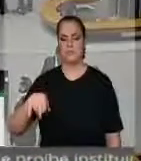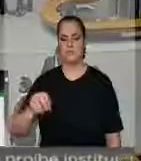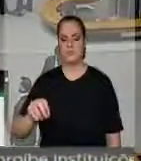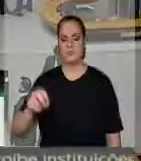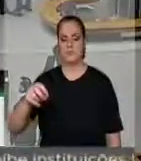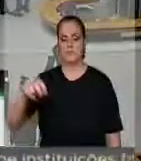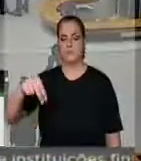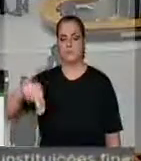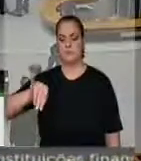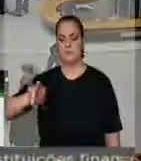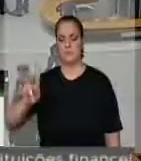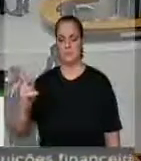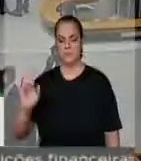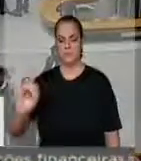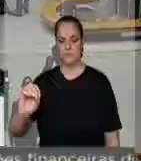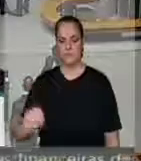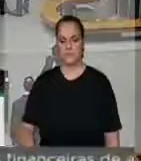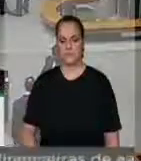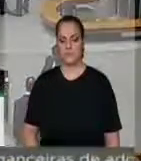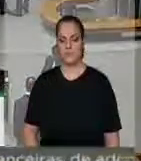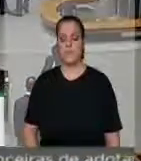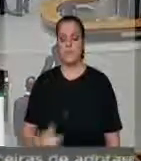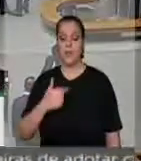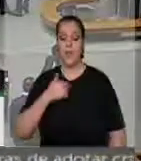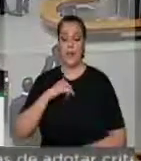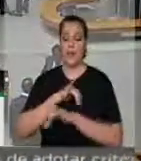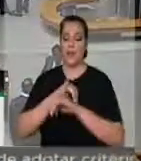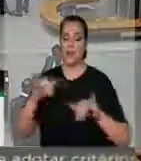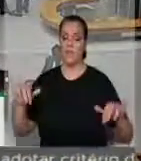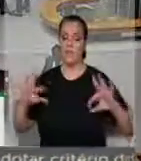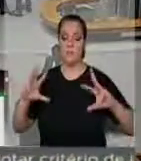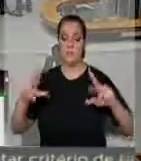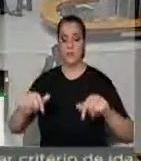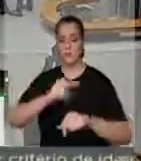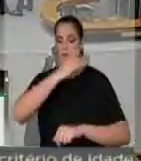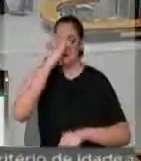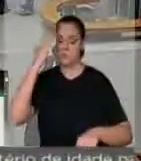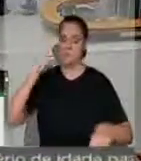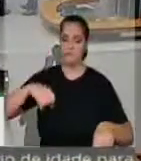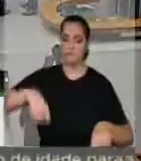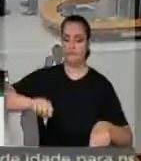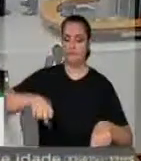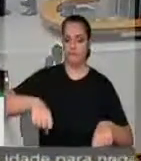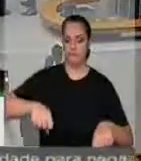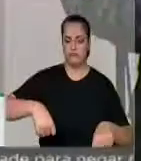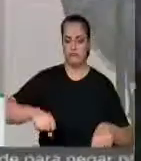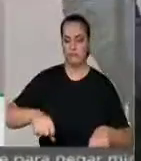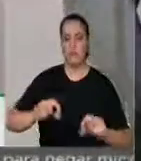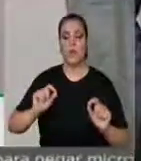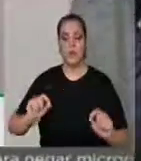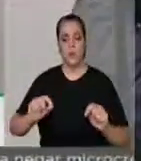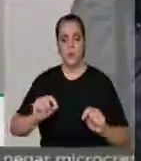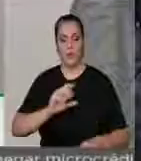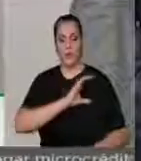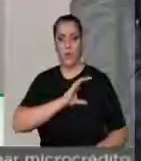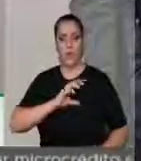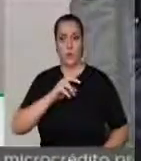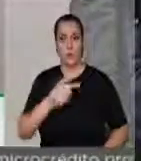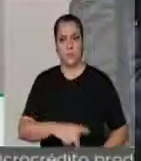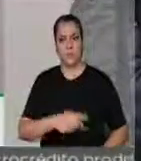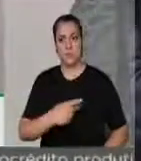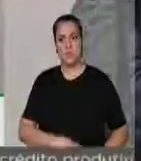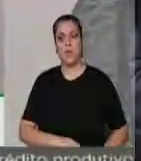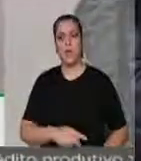eu quero dar conhecimento aos motociclistas de todo o Brasil que a Comissão de Defesa do Consumidor acabou de